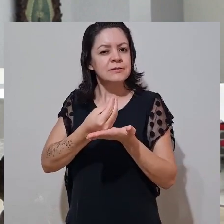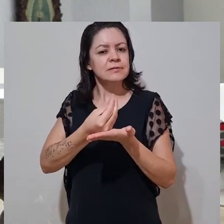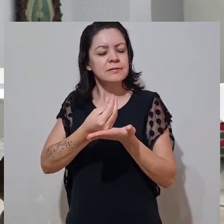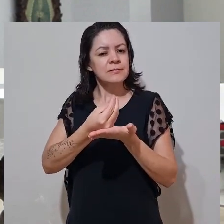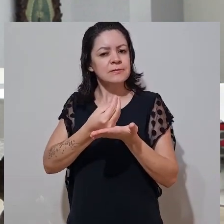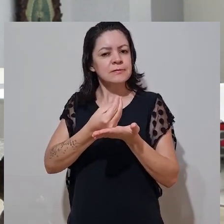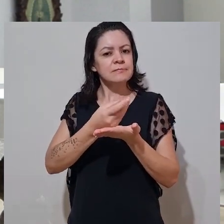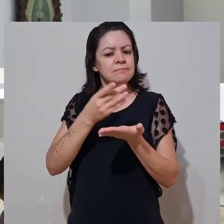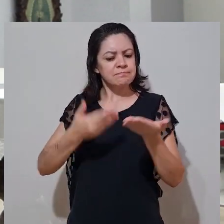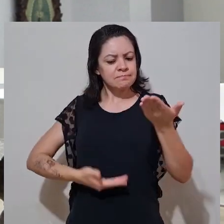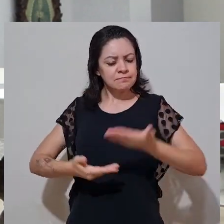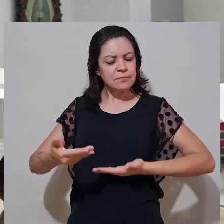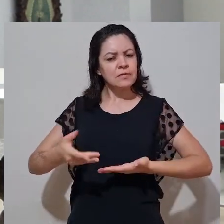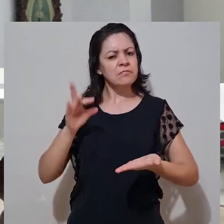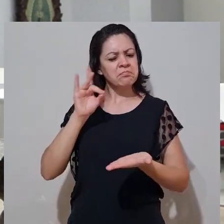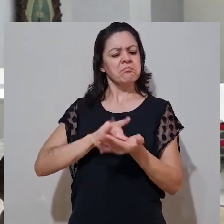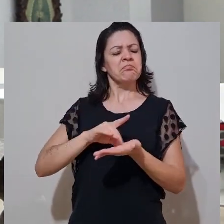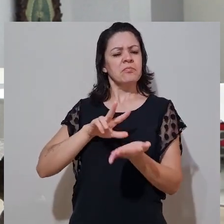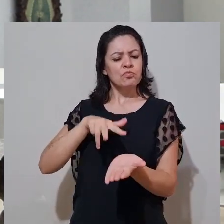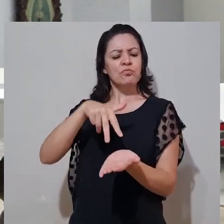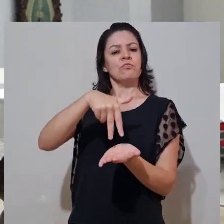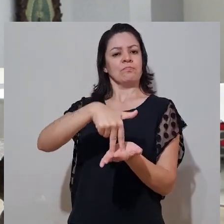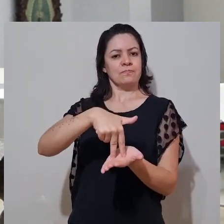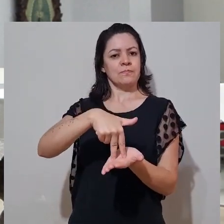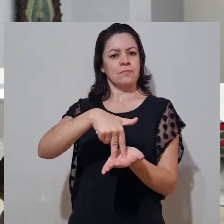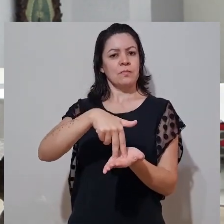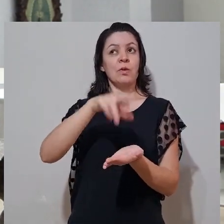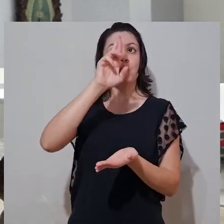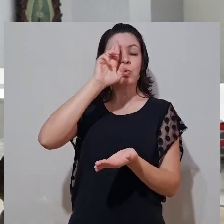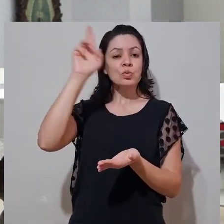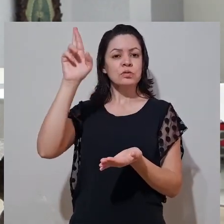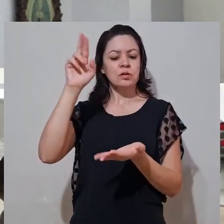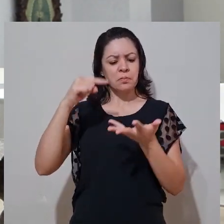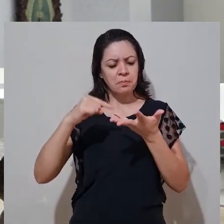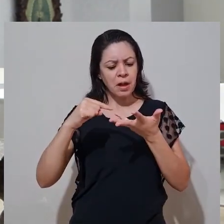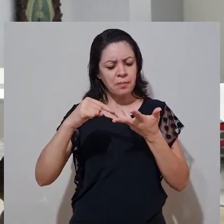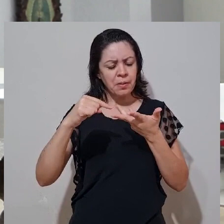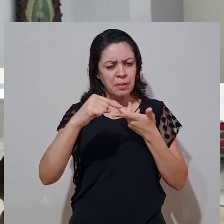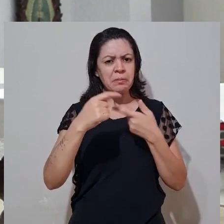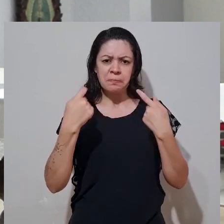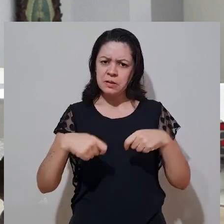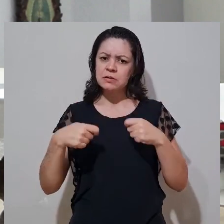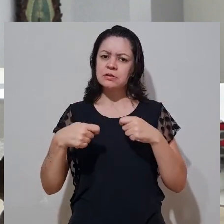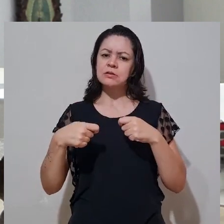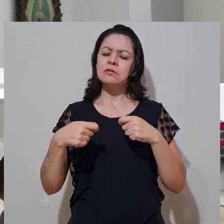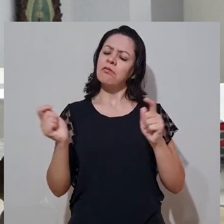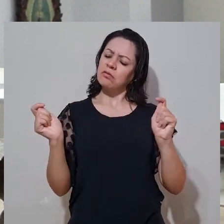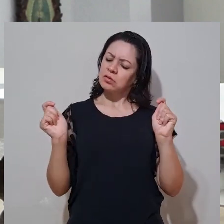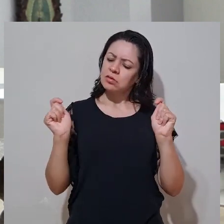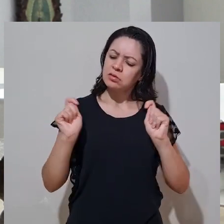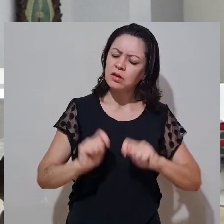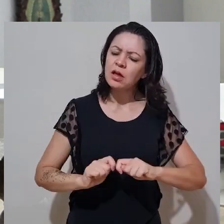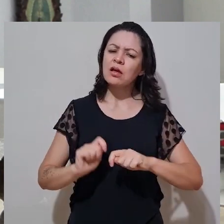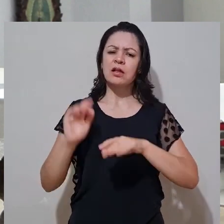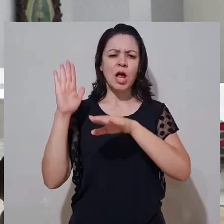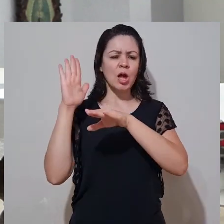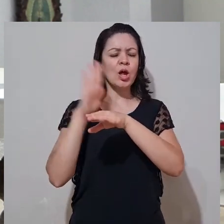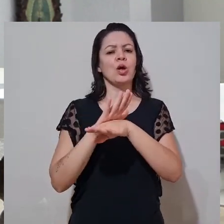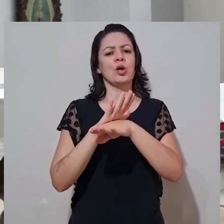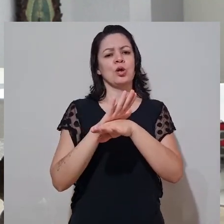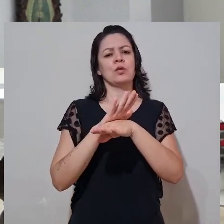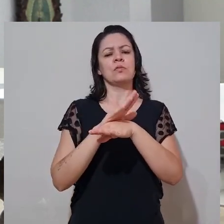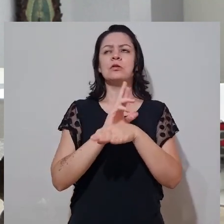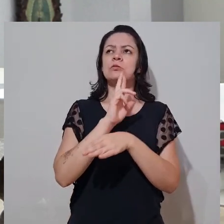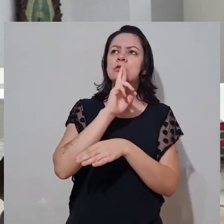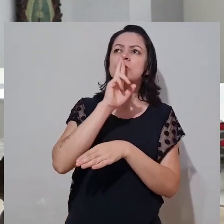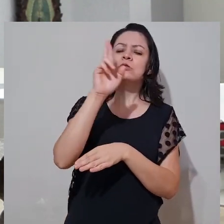este chamado a dar a vida, a doar. Coloquem-se de fato à disposição onde o